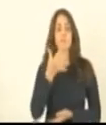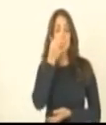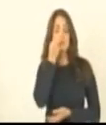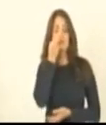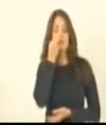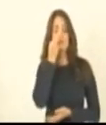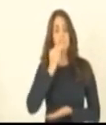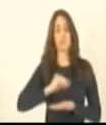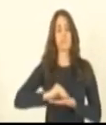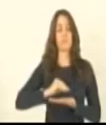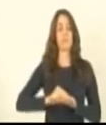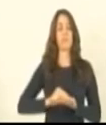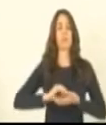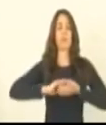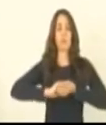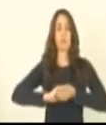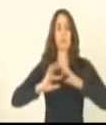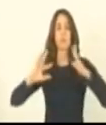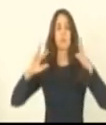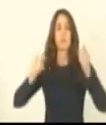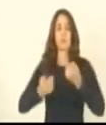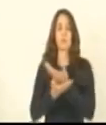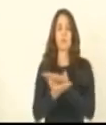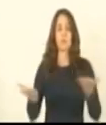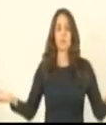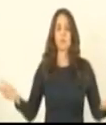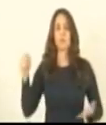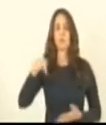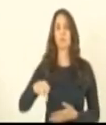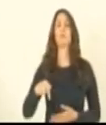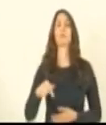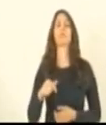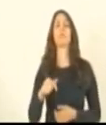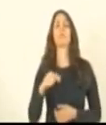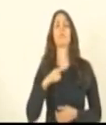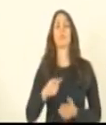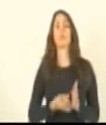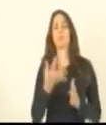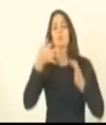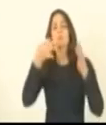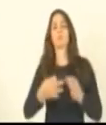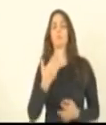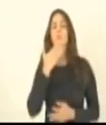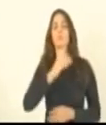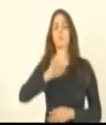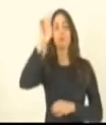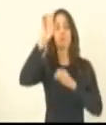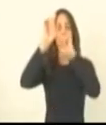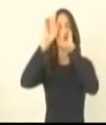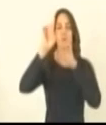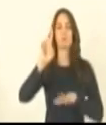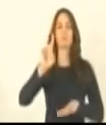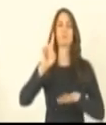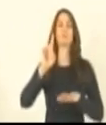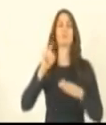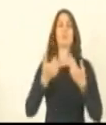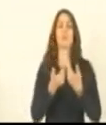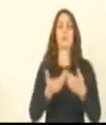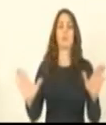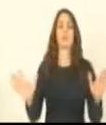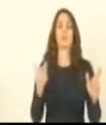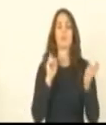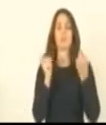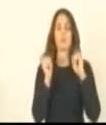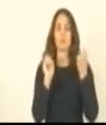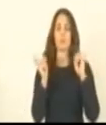Aonde, cumprimentando a todos os homens e mulheres desse parlamento, havendo coro e invocando a proteção de Deus, declaro aberta essa